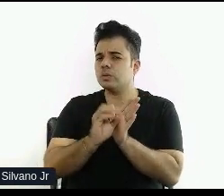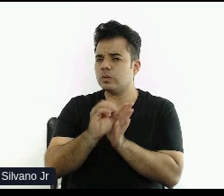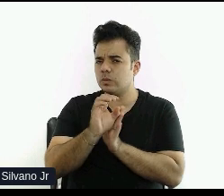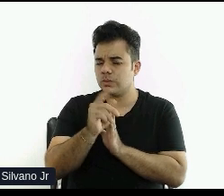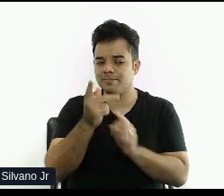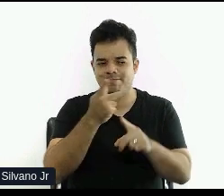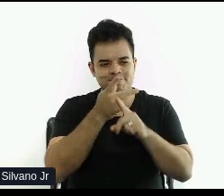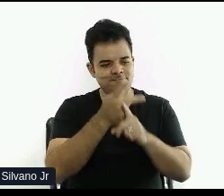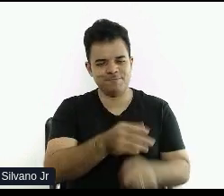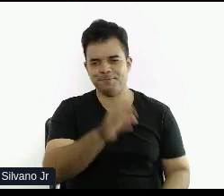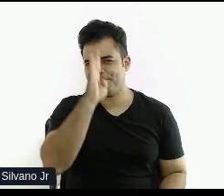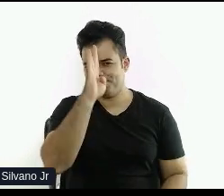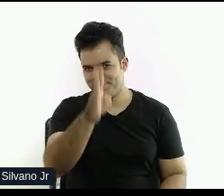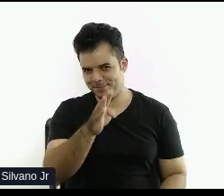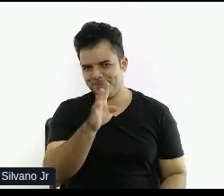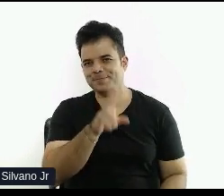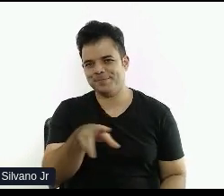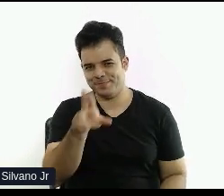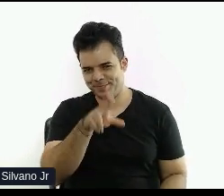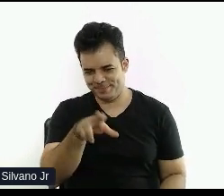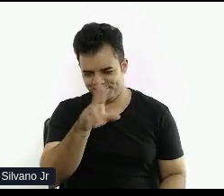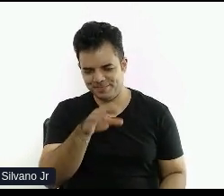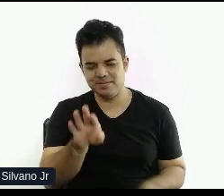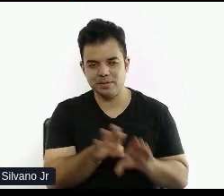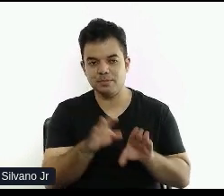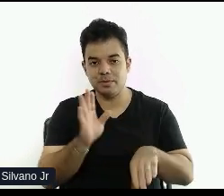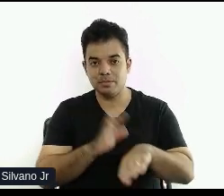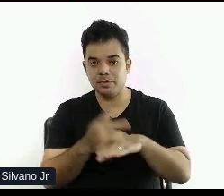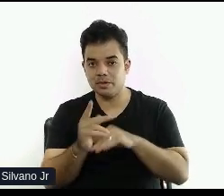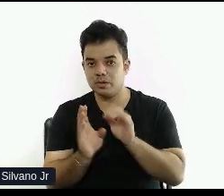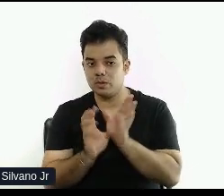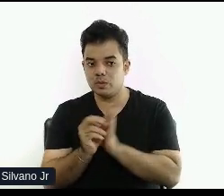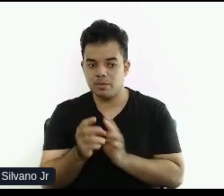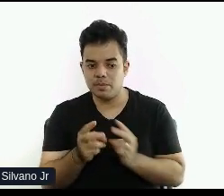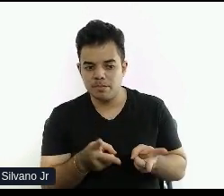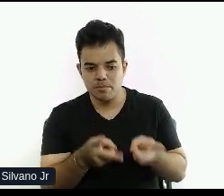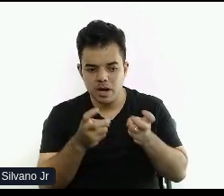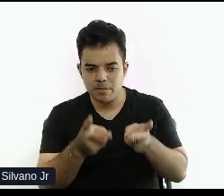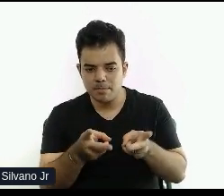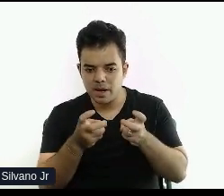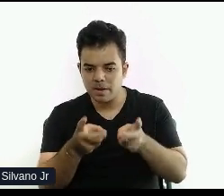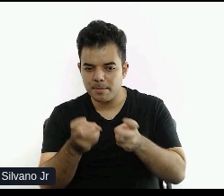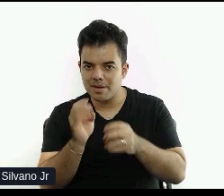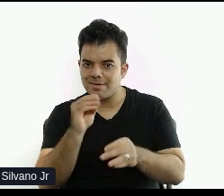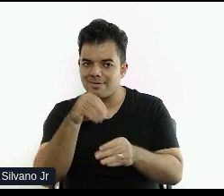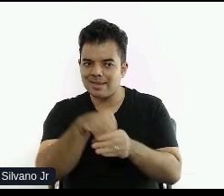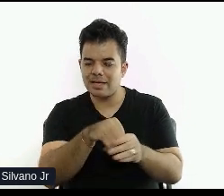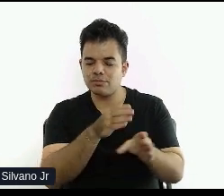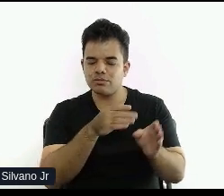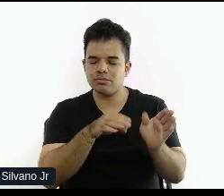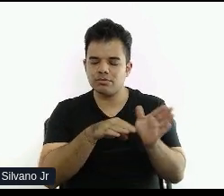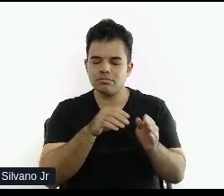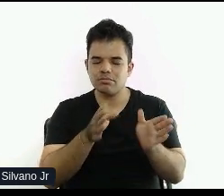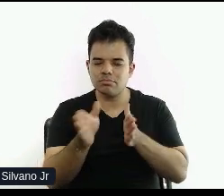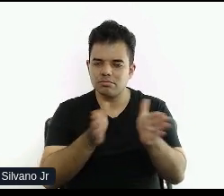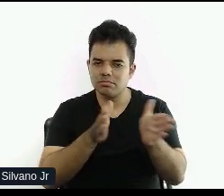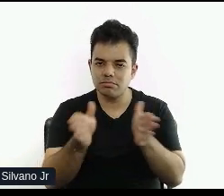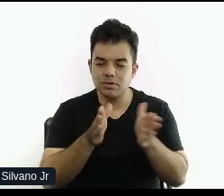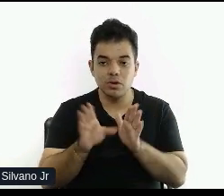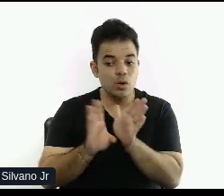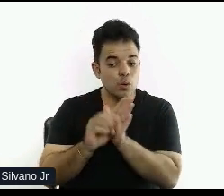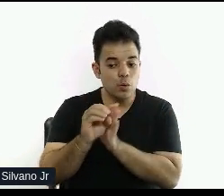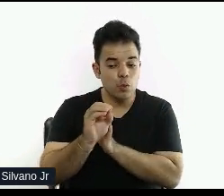principal. Então, eu trago um pouquinho de como que ele percebe a acessibilidade. A missão do Google, ela é organizar as informações,